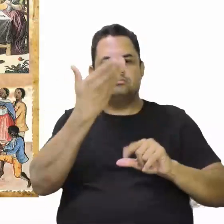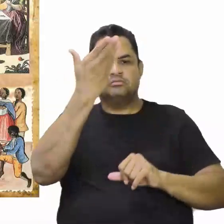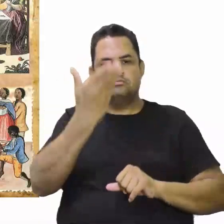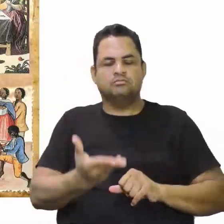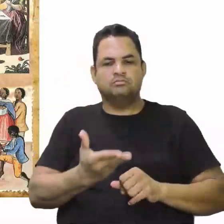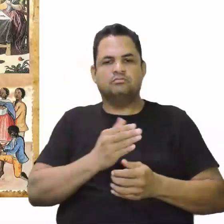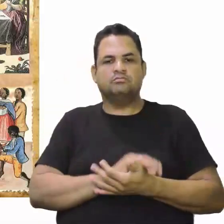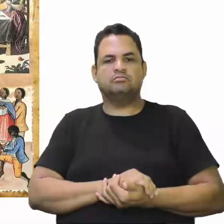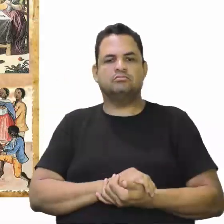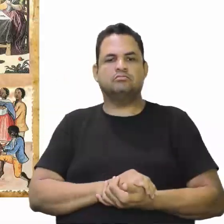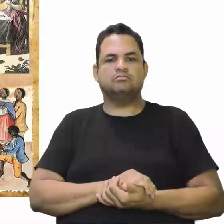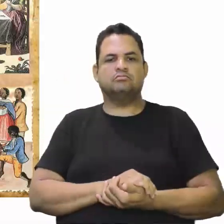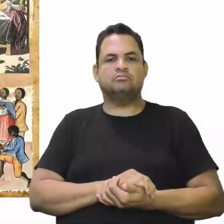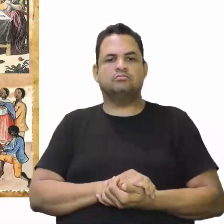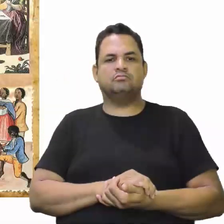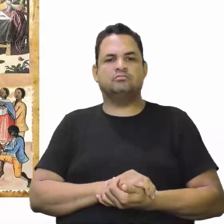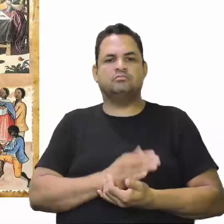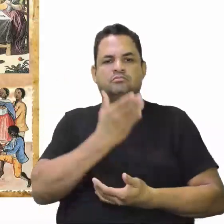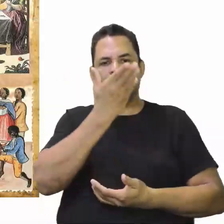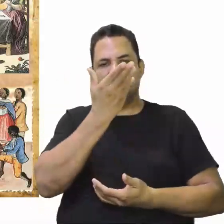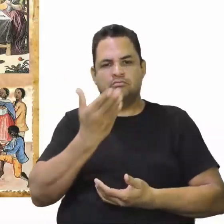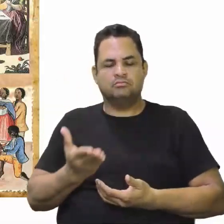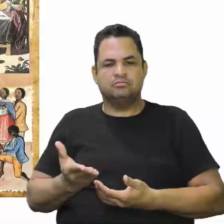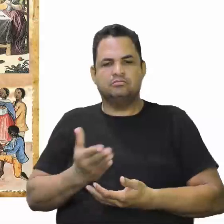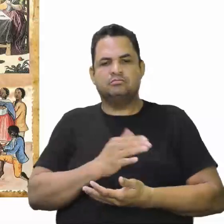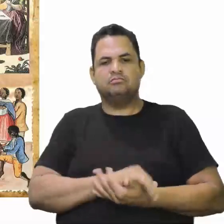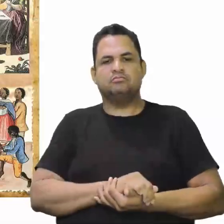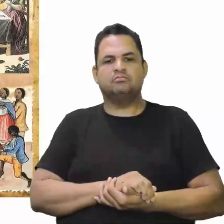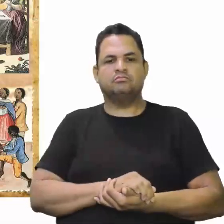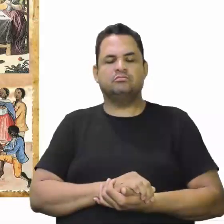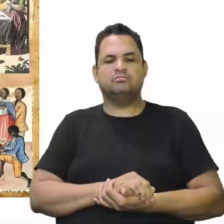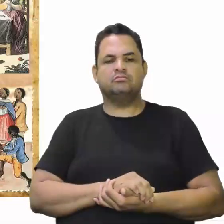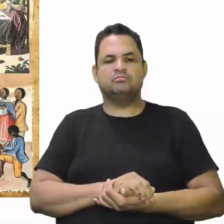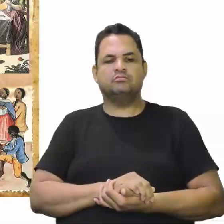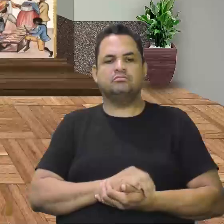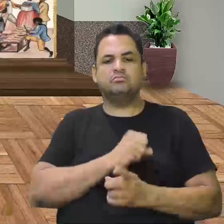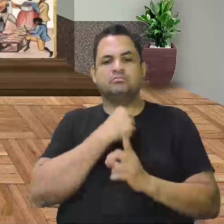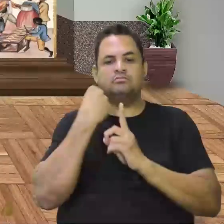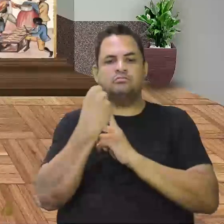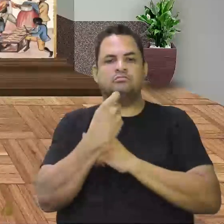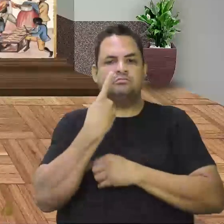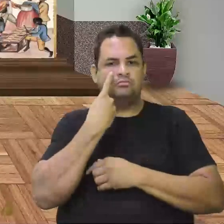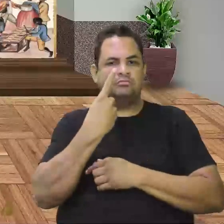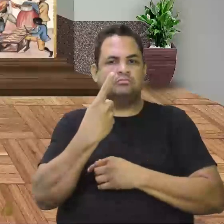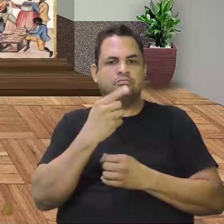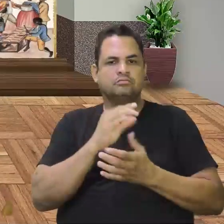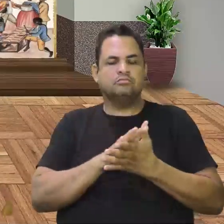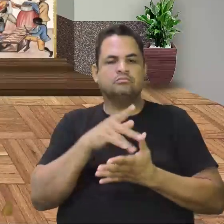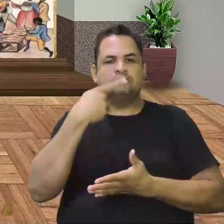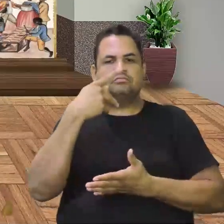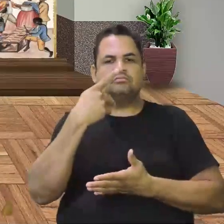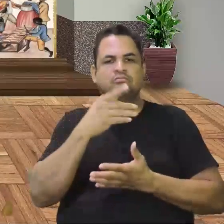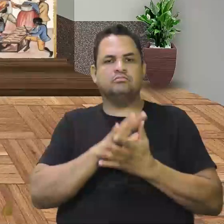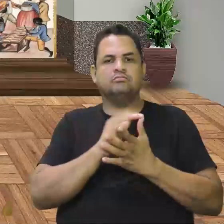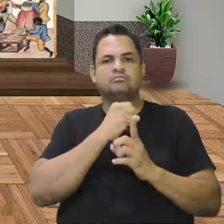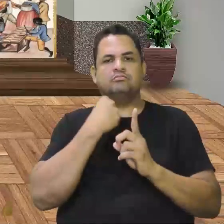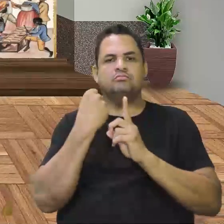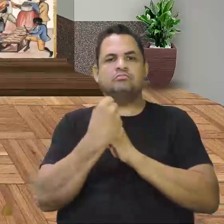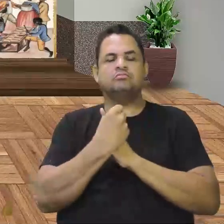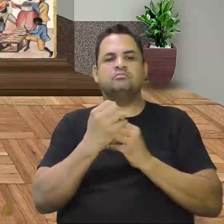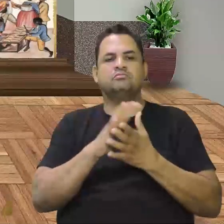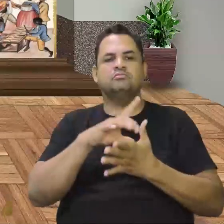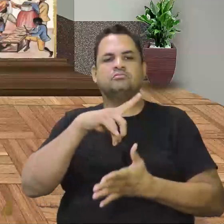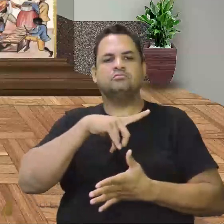Os chapetones, os crioulos. Então, essa sociedade que nós estamos falando aqui. Essa sociedade, ela